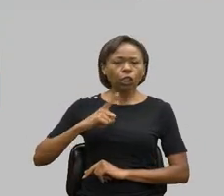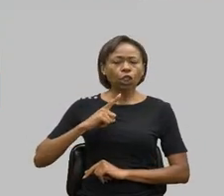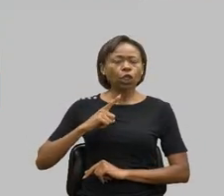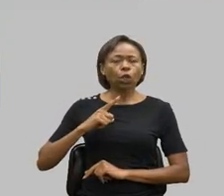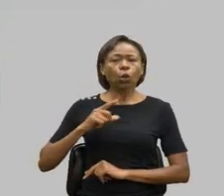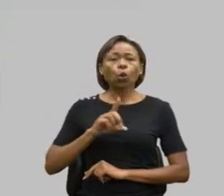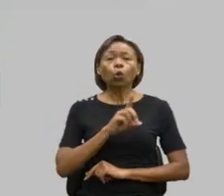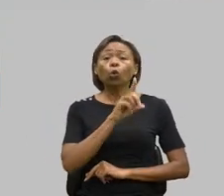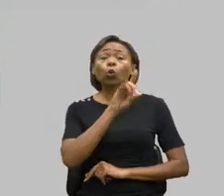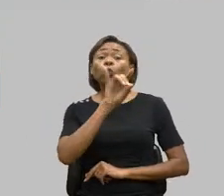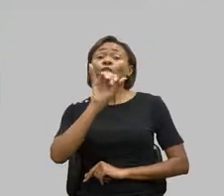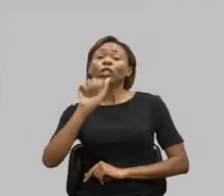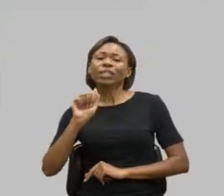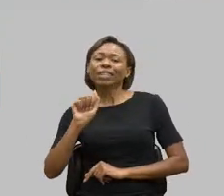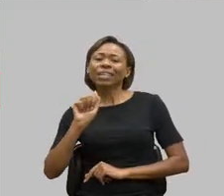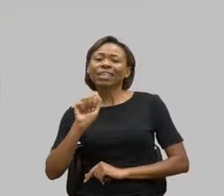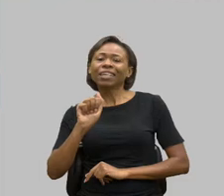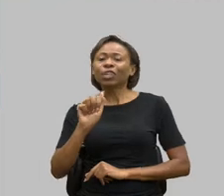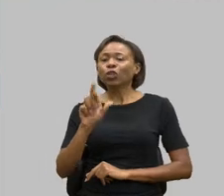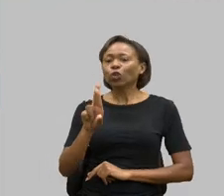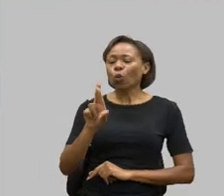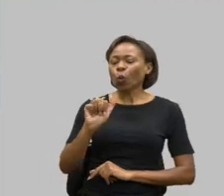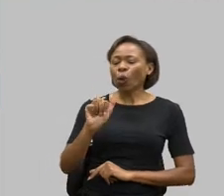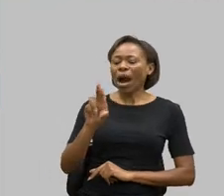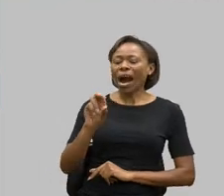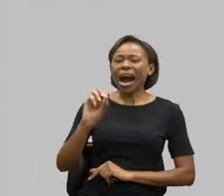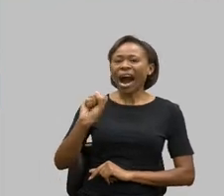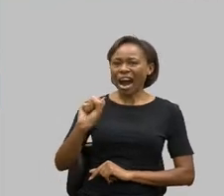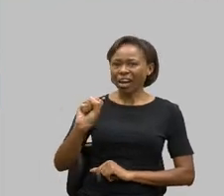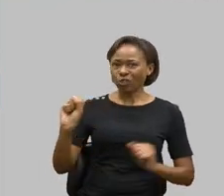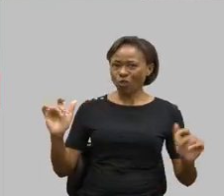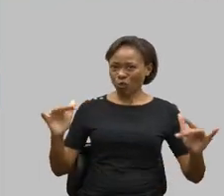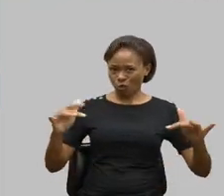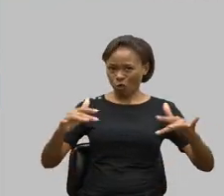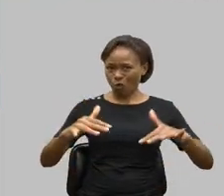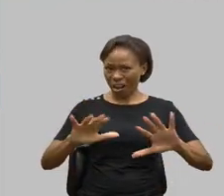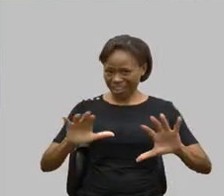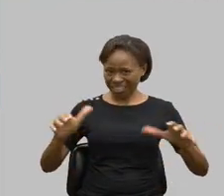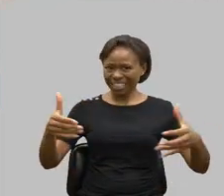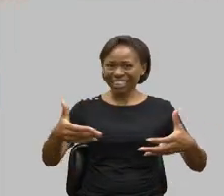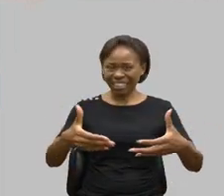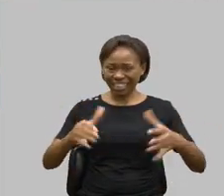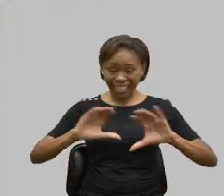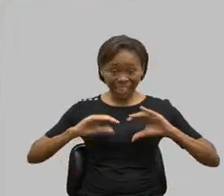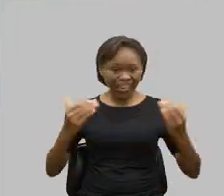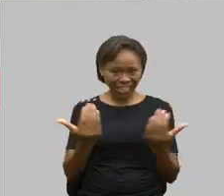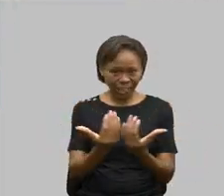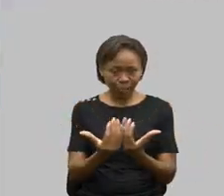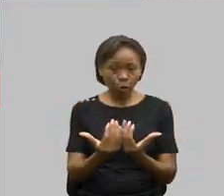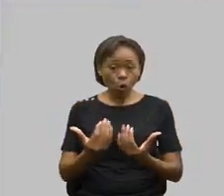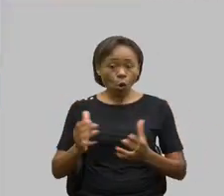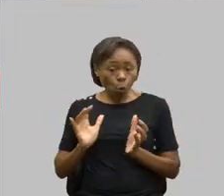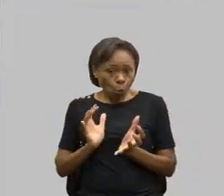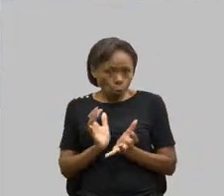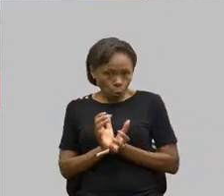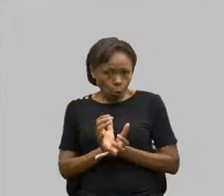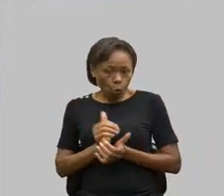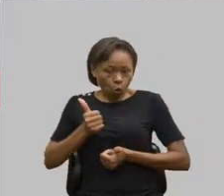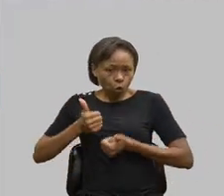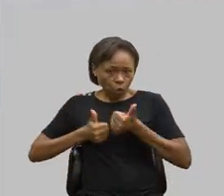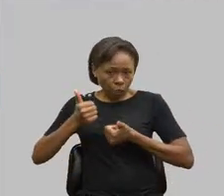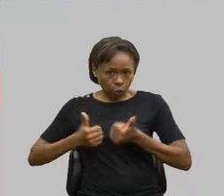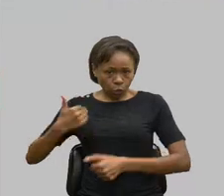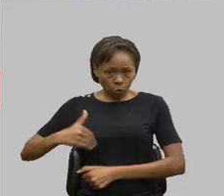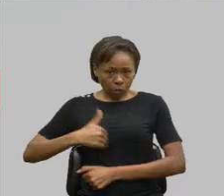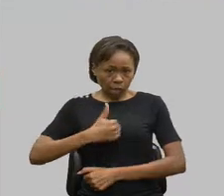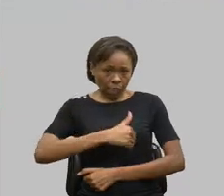Raros em Campo. E o time do Atlético entrou em campo, os jogadores, ao invés de ter o